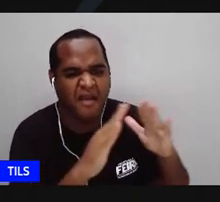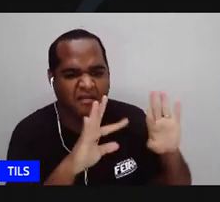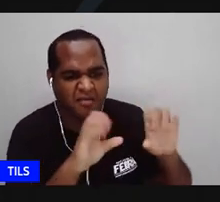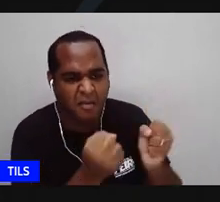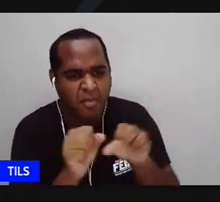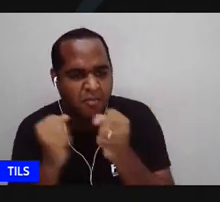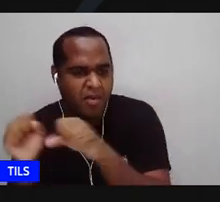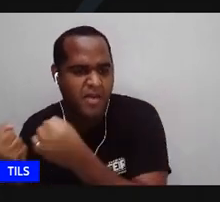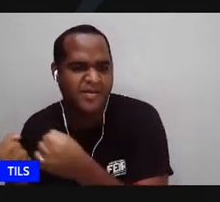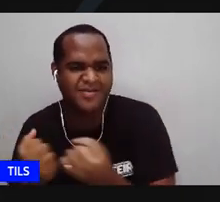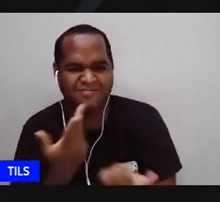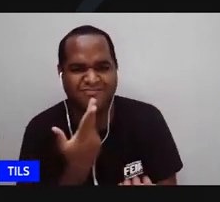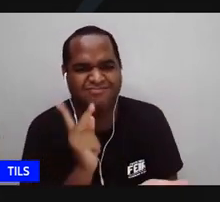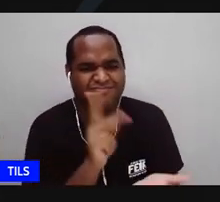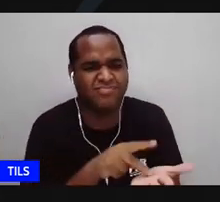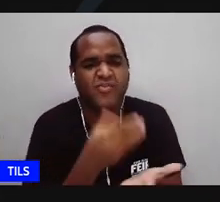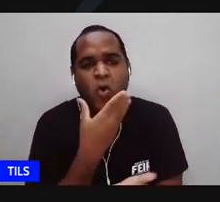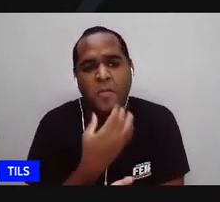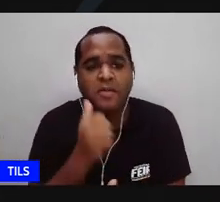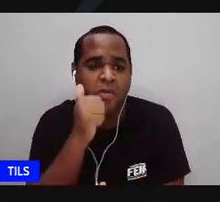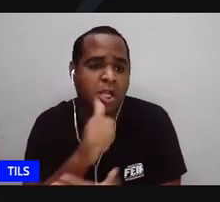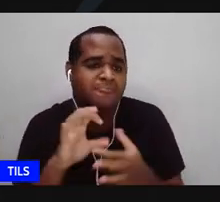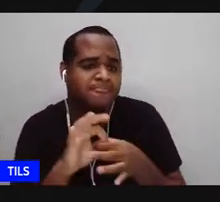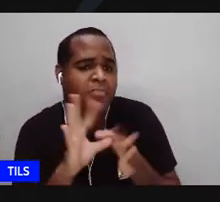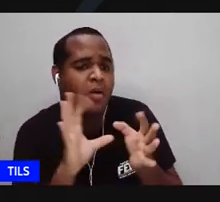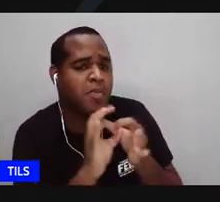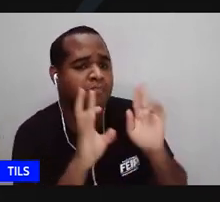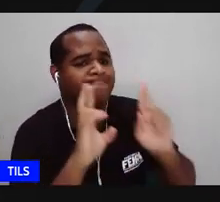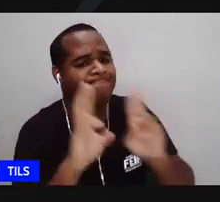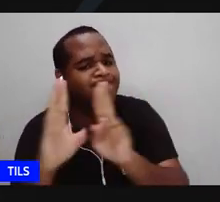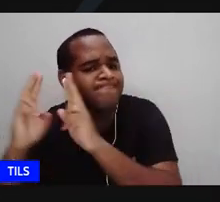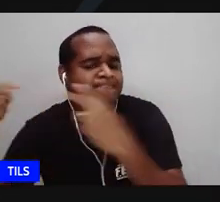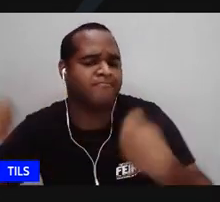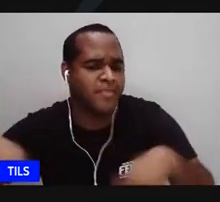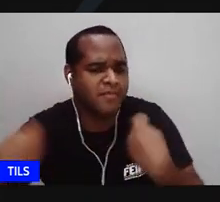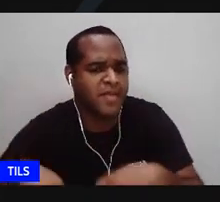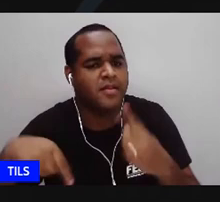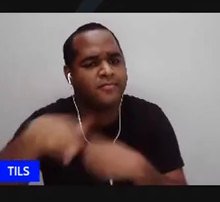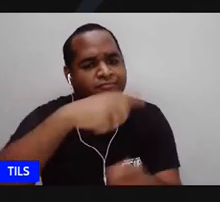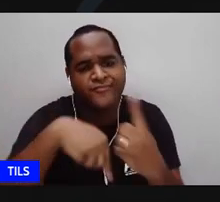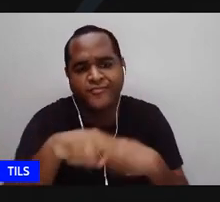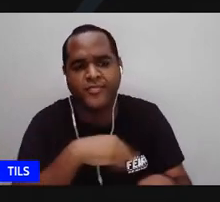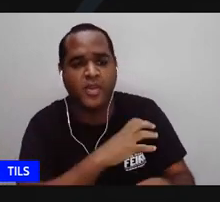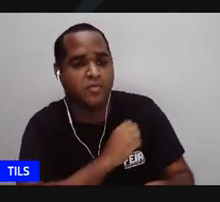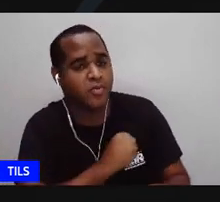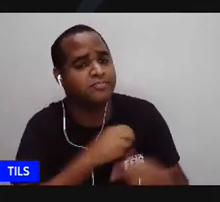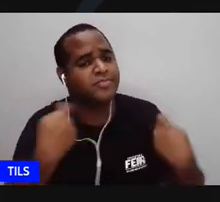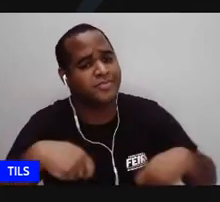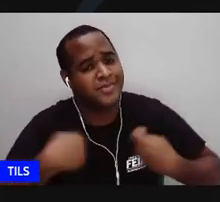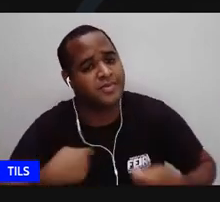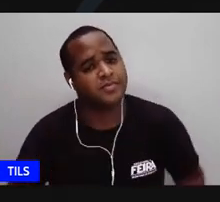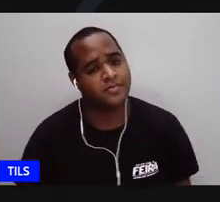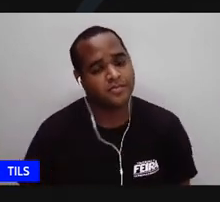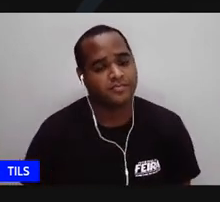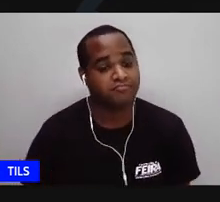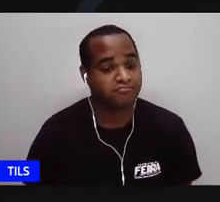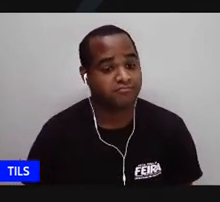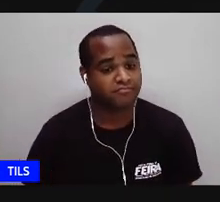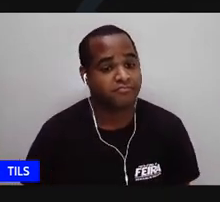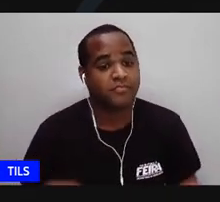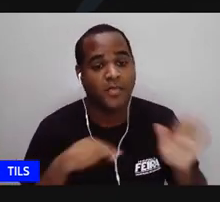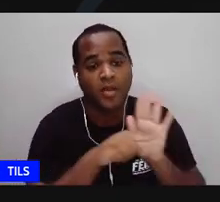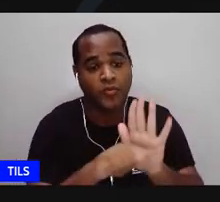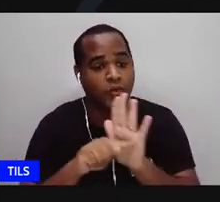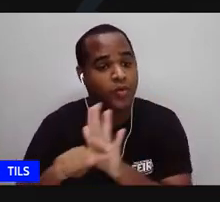apenas porque é preciso que homens e mulheres viviam se respeitando mutuamente harmoniosamente se ajudando